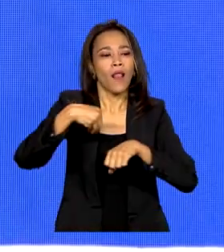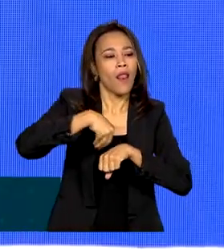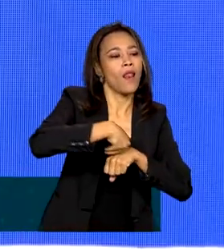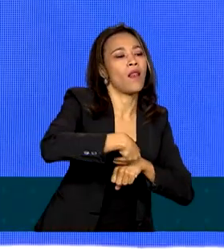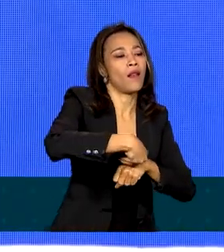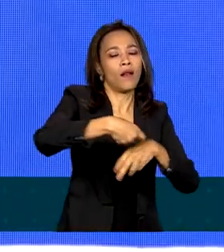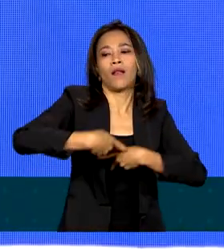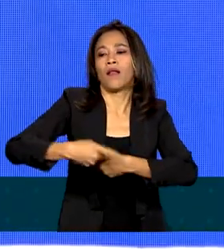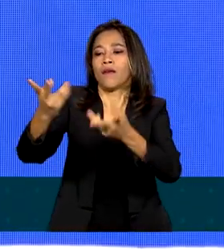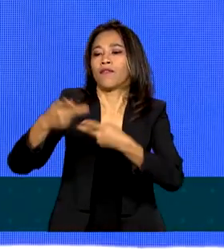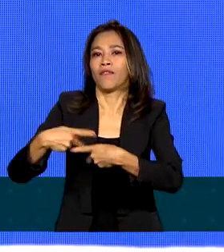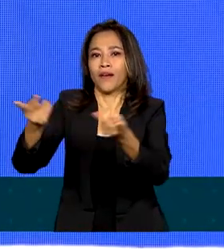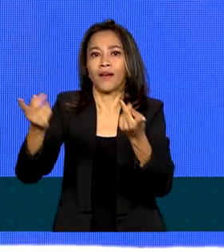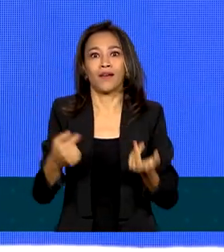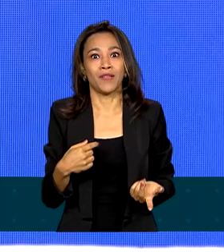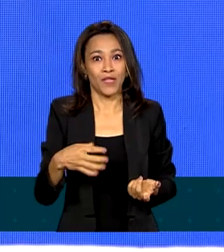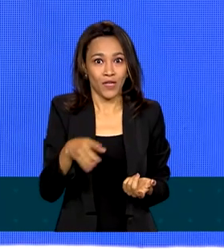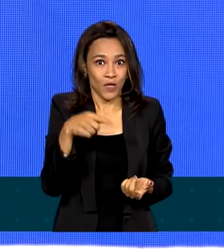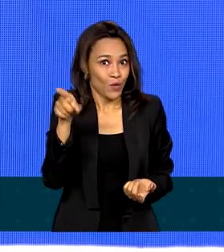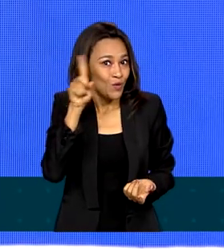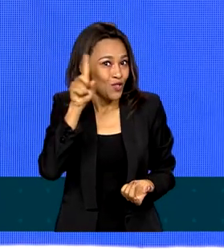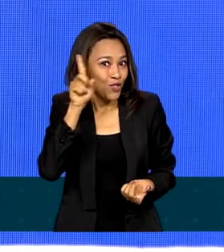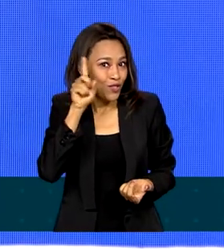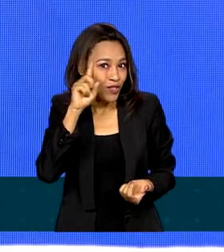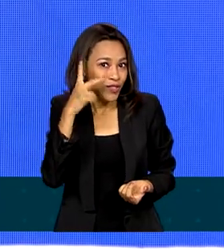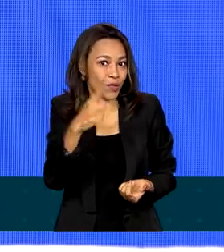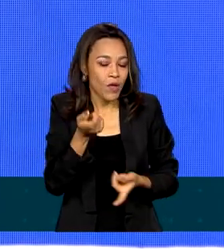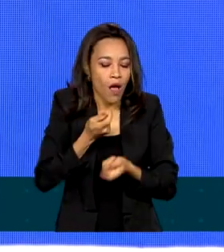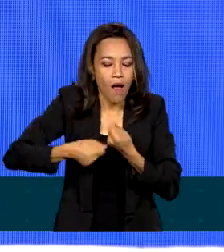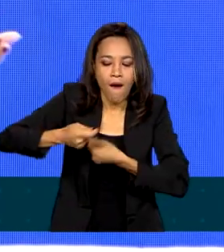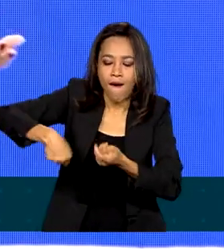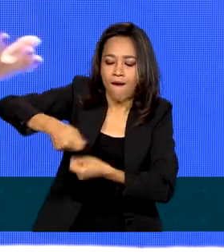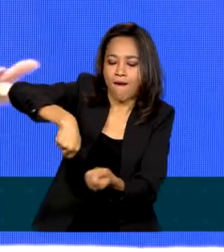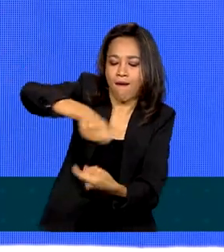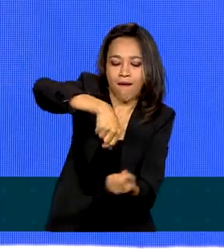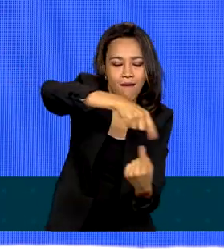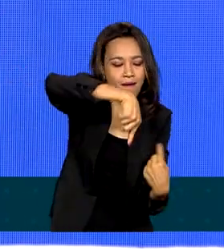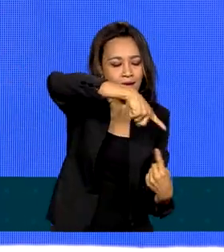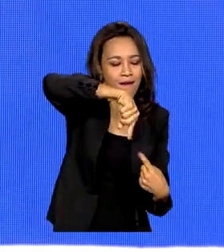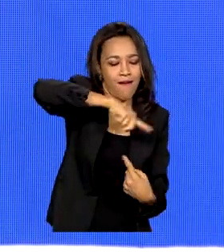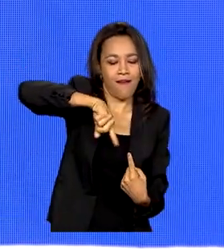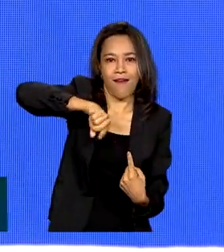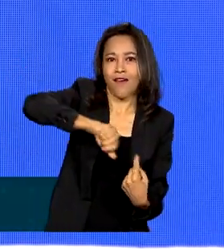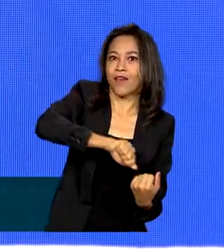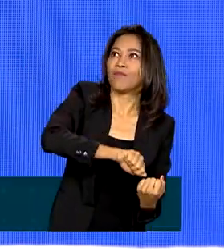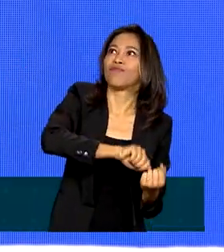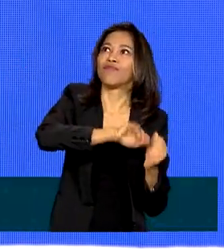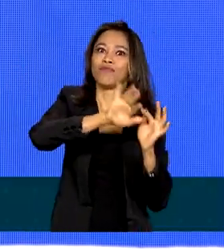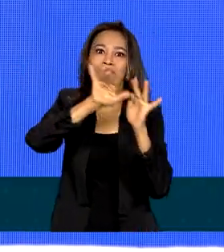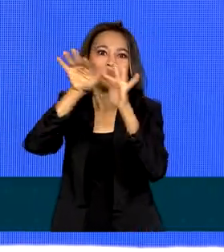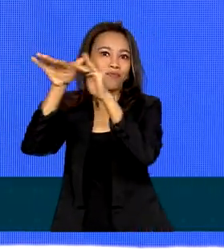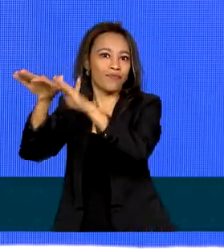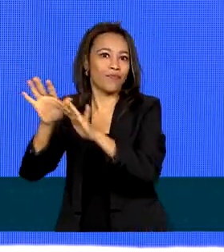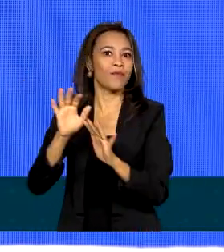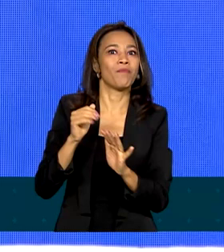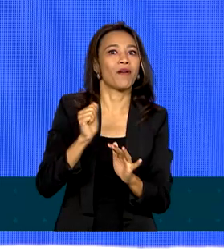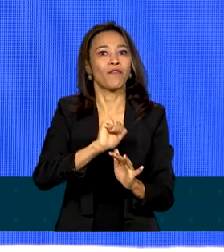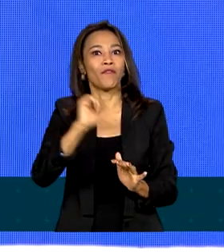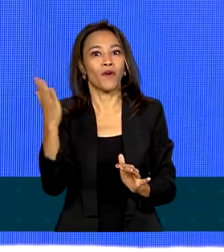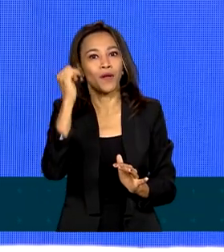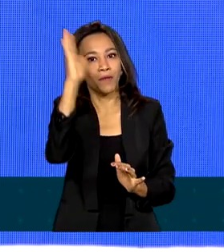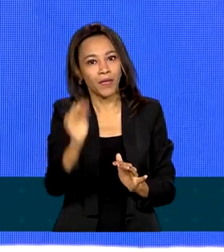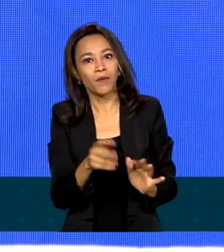proximidade no dia a dia dos seus negócios, ganhando o mundo, levando suas soluções, produtos e